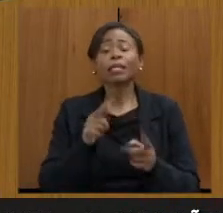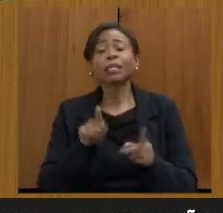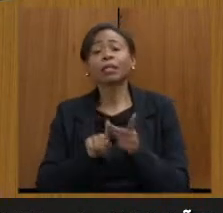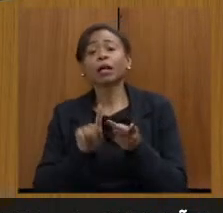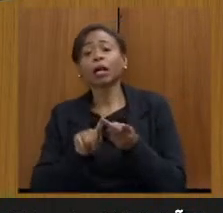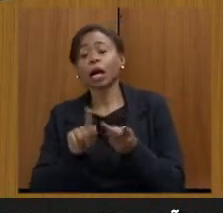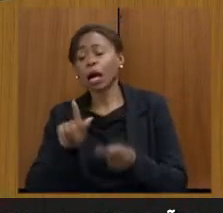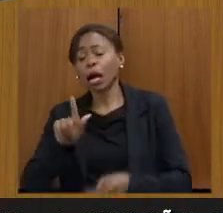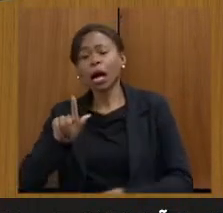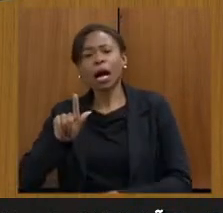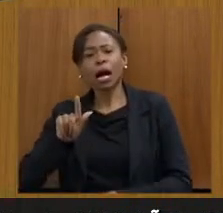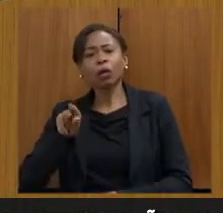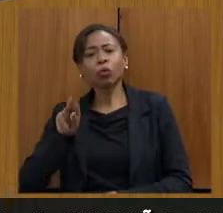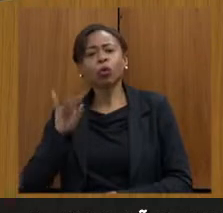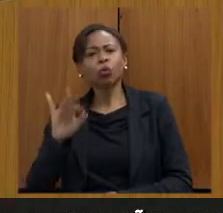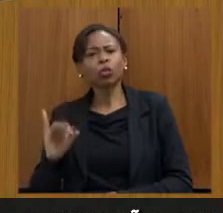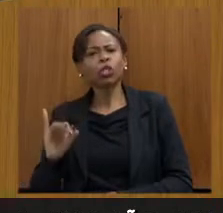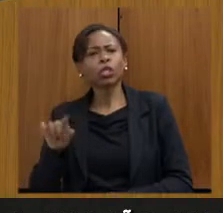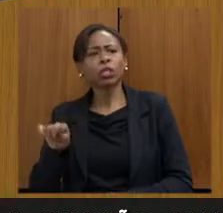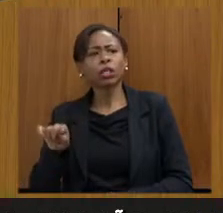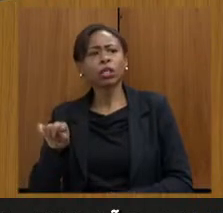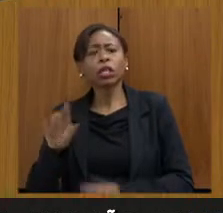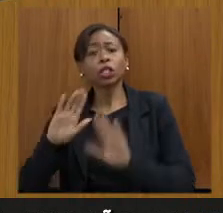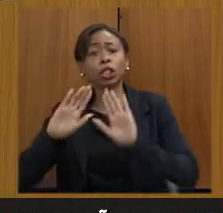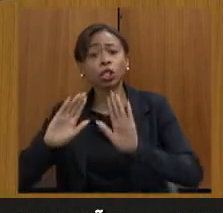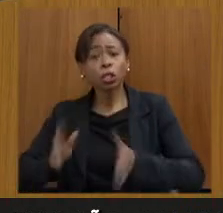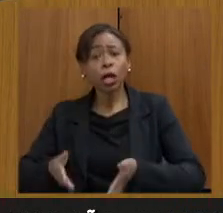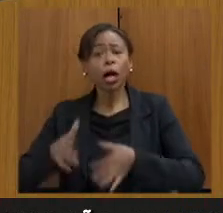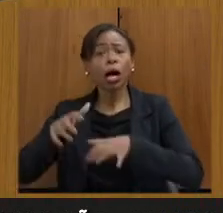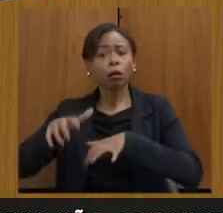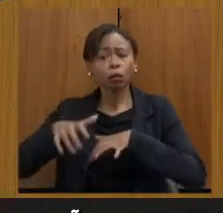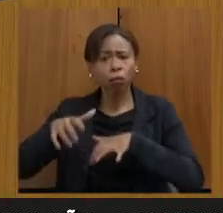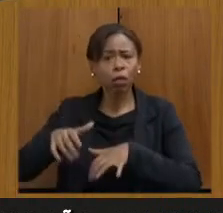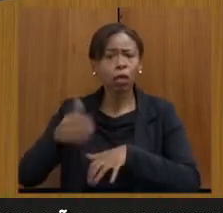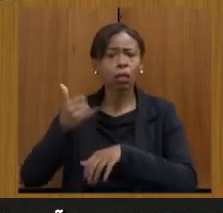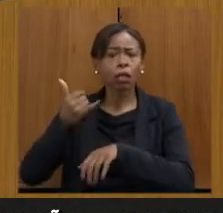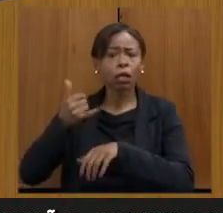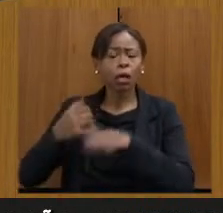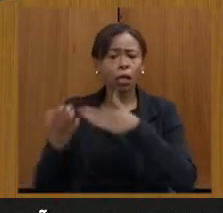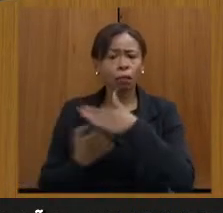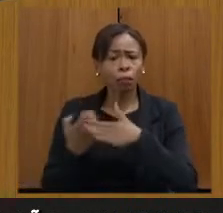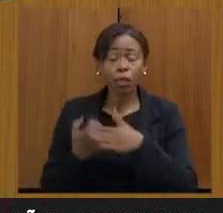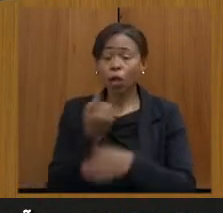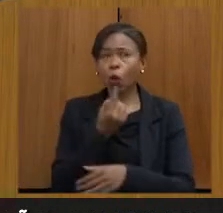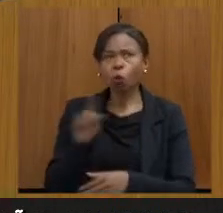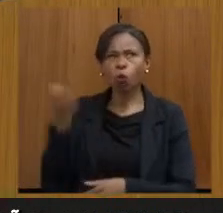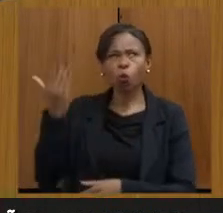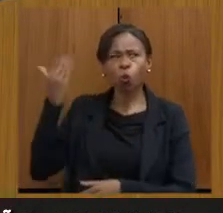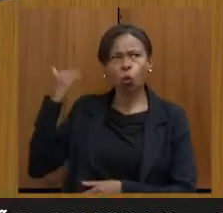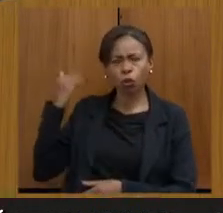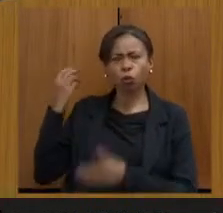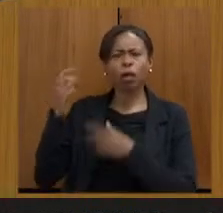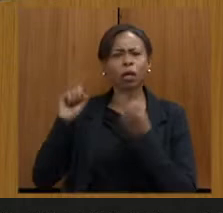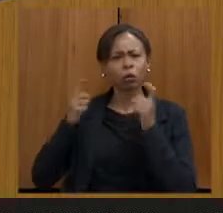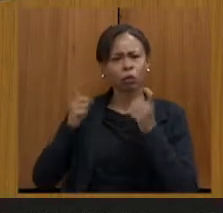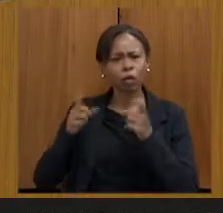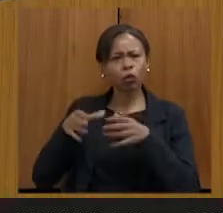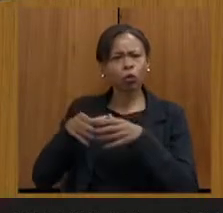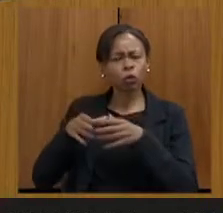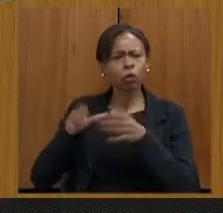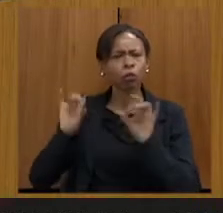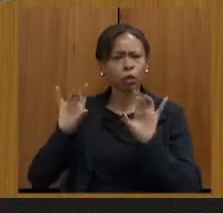Porque nós já tratamos da mineradora GUT várias vezes, a última na reunião, na audiência da comissão especial